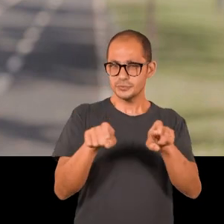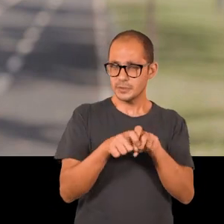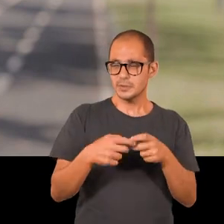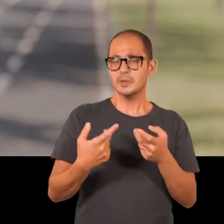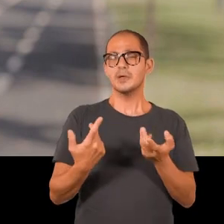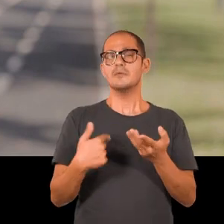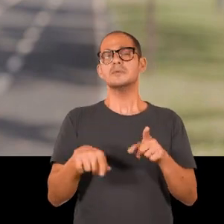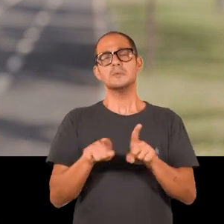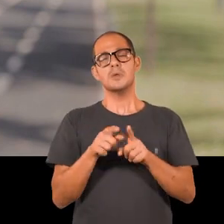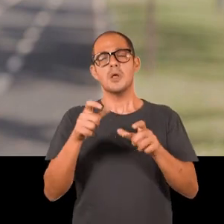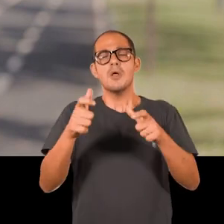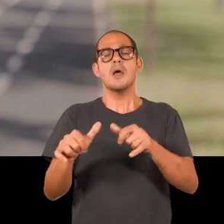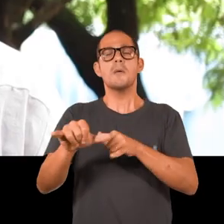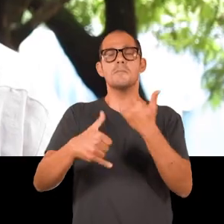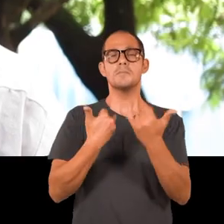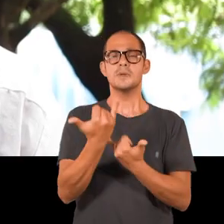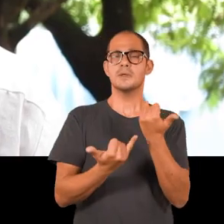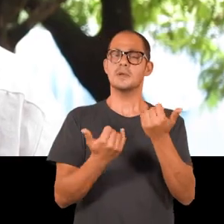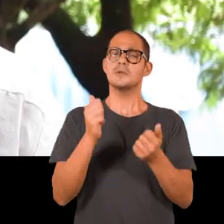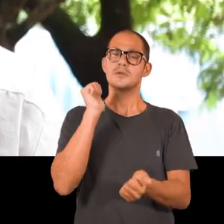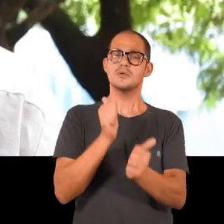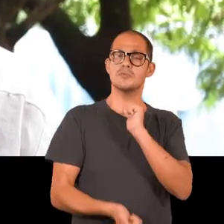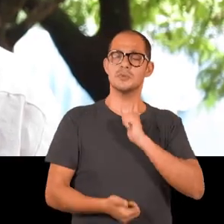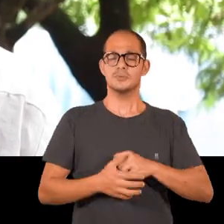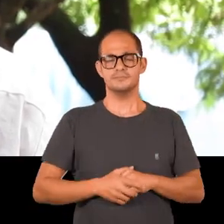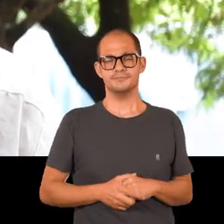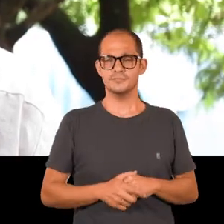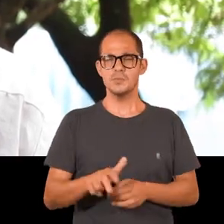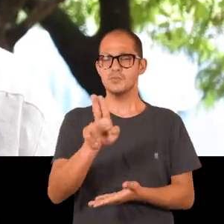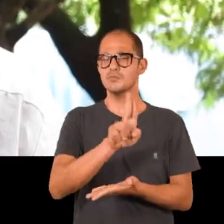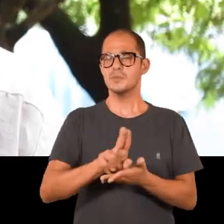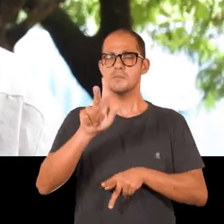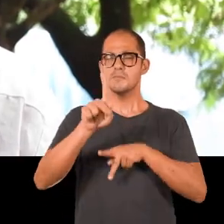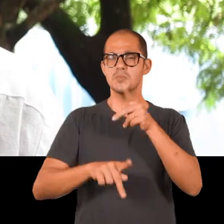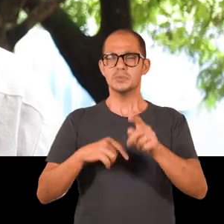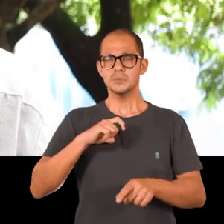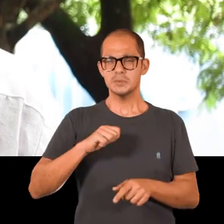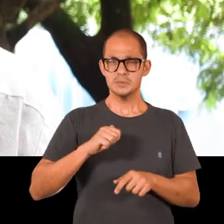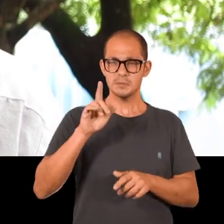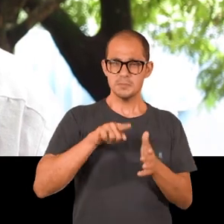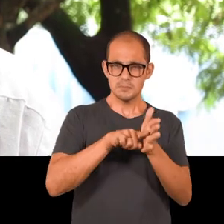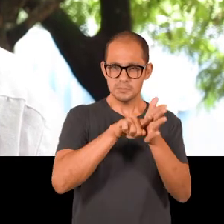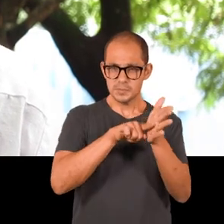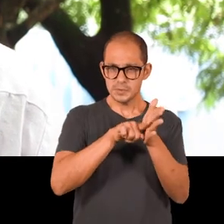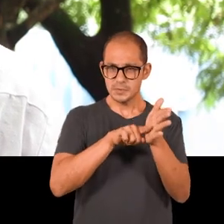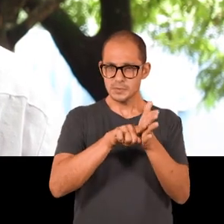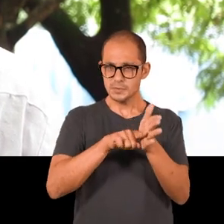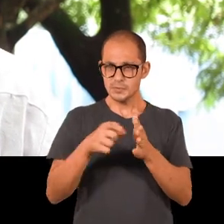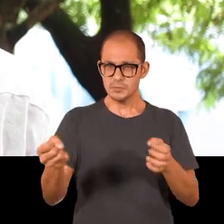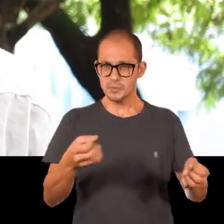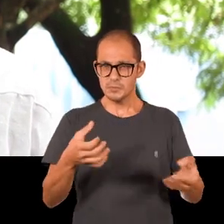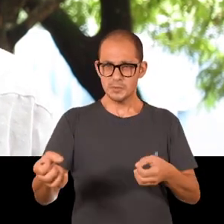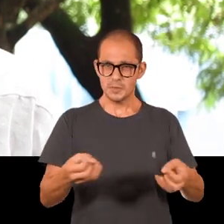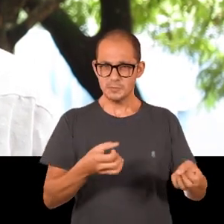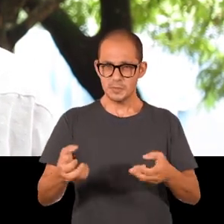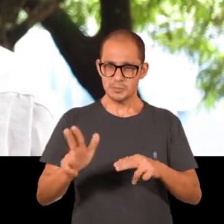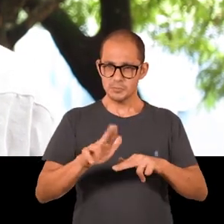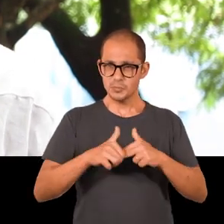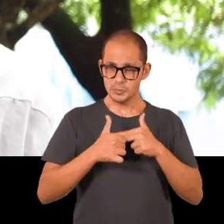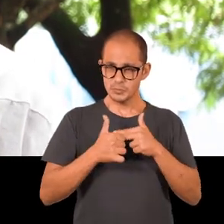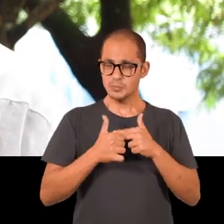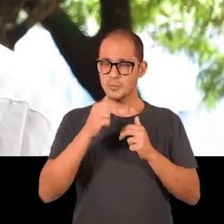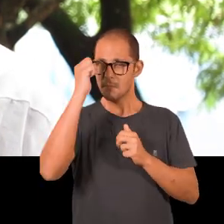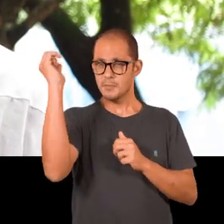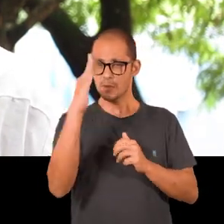áreas de lazer e esportes. As universidades públicas promovem pesquisa e inovação. É por isso que o Brasil subiu da